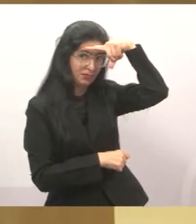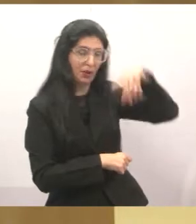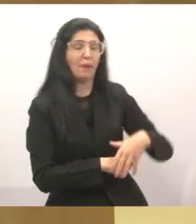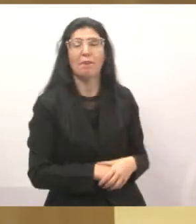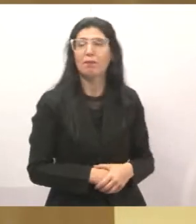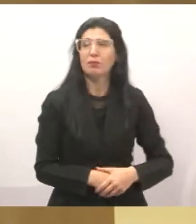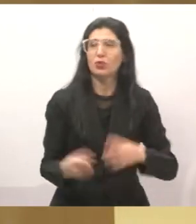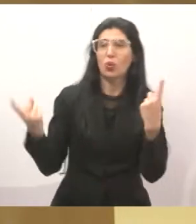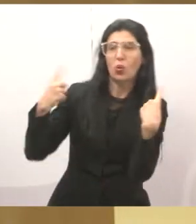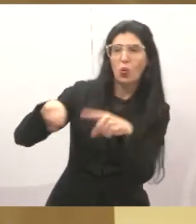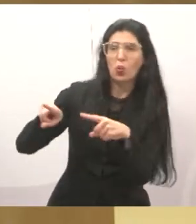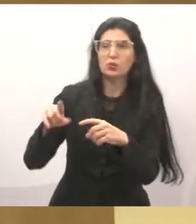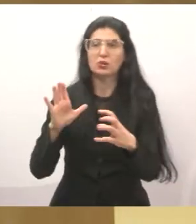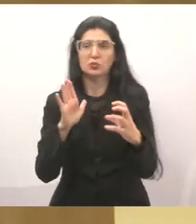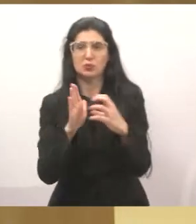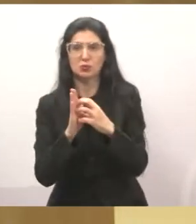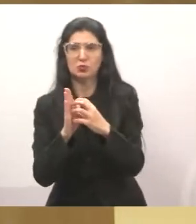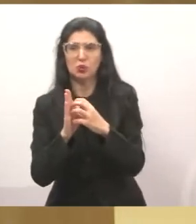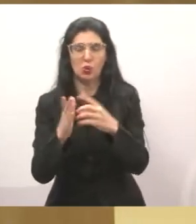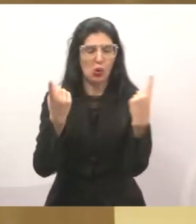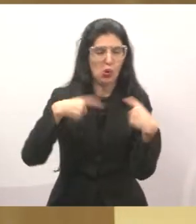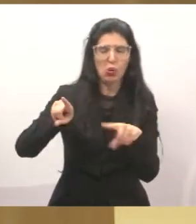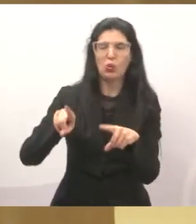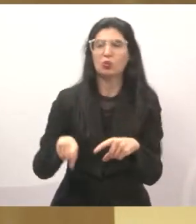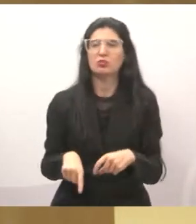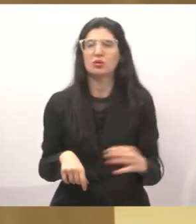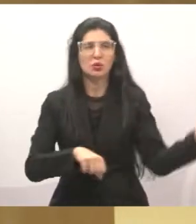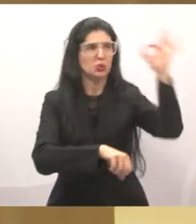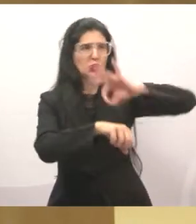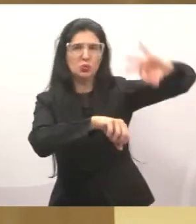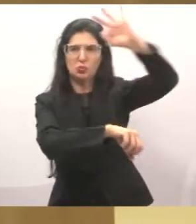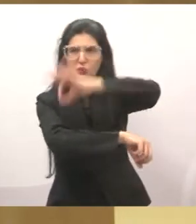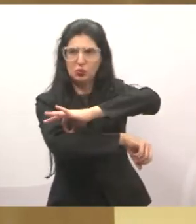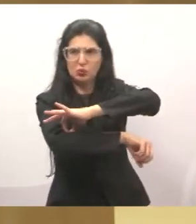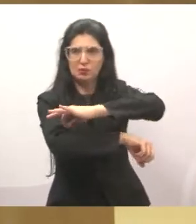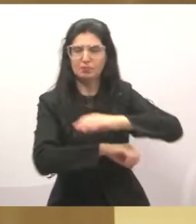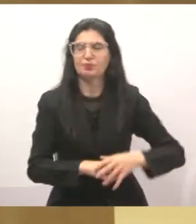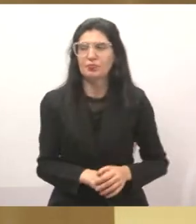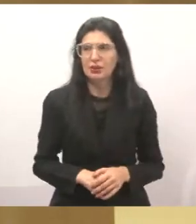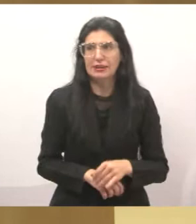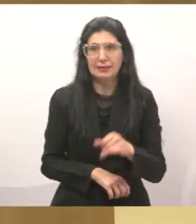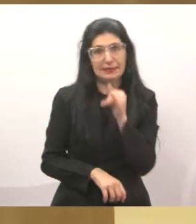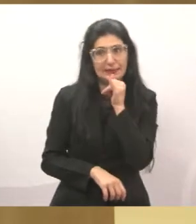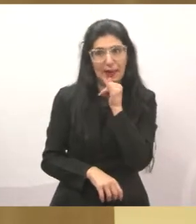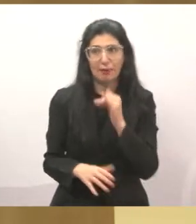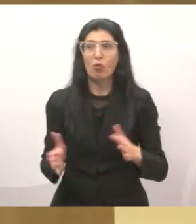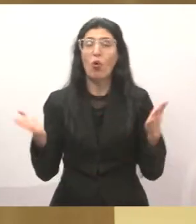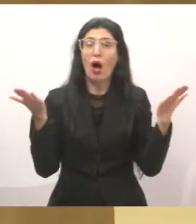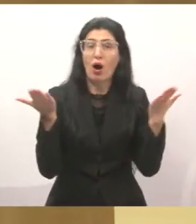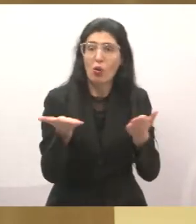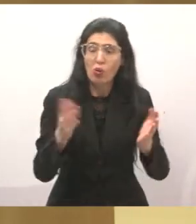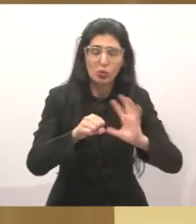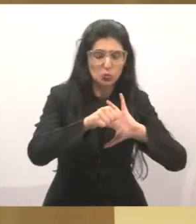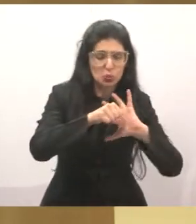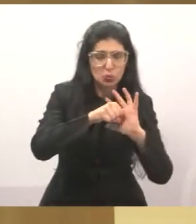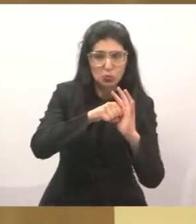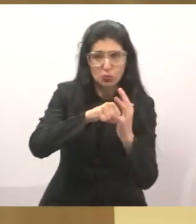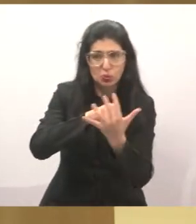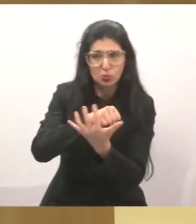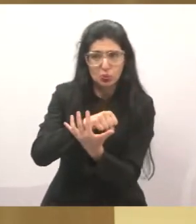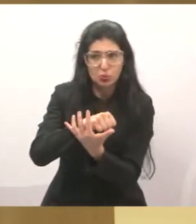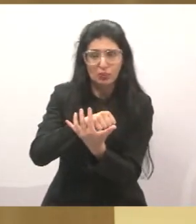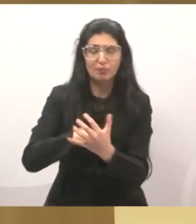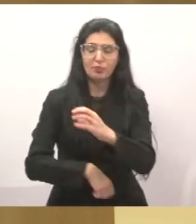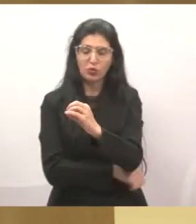Combate à AIDS, combate à dengue. Agora, gente está aí com essa nova pandemia, né? Que é o